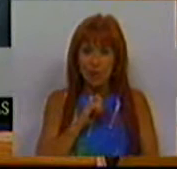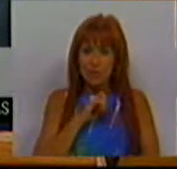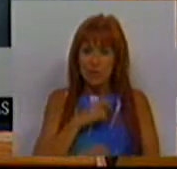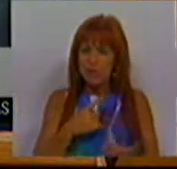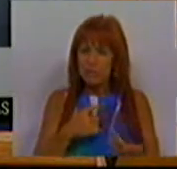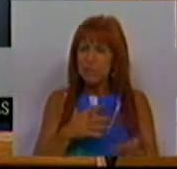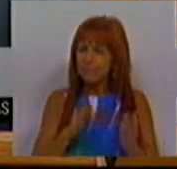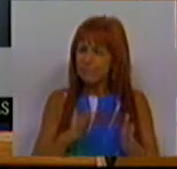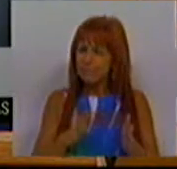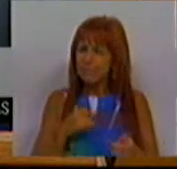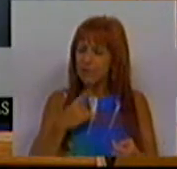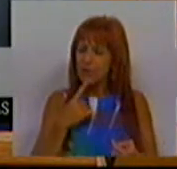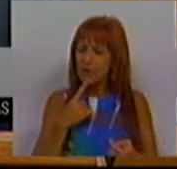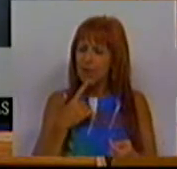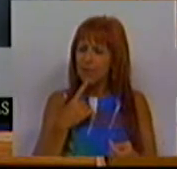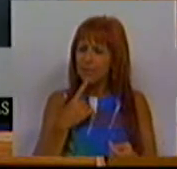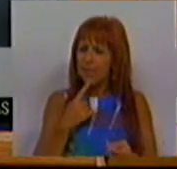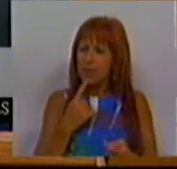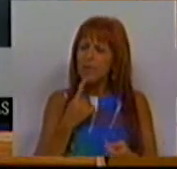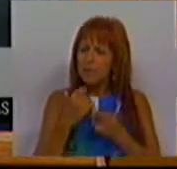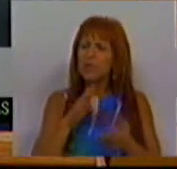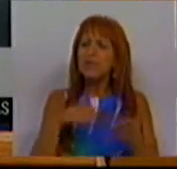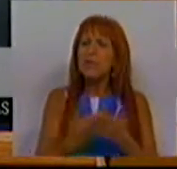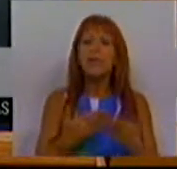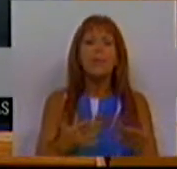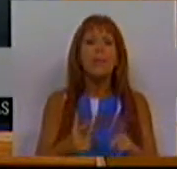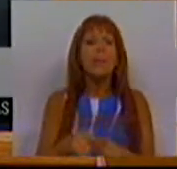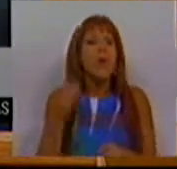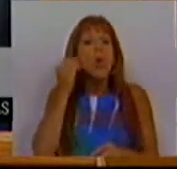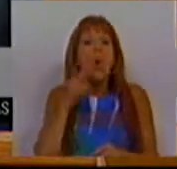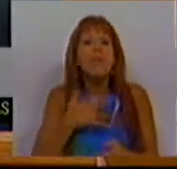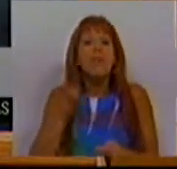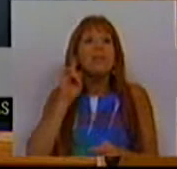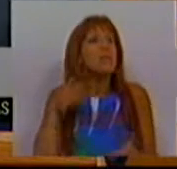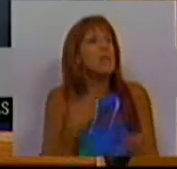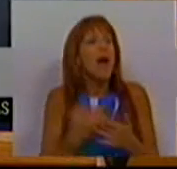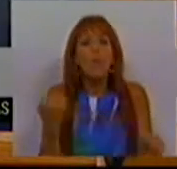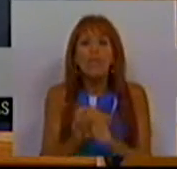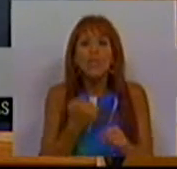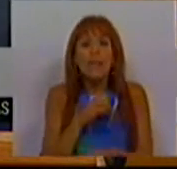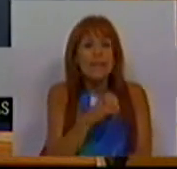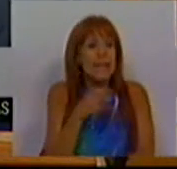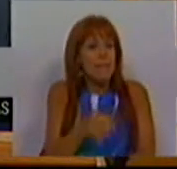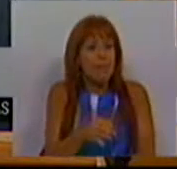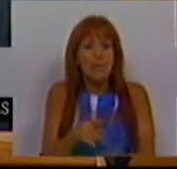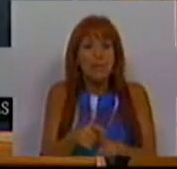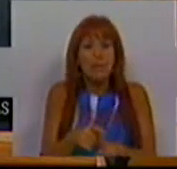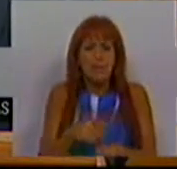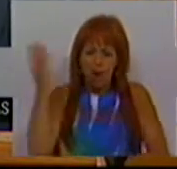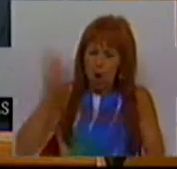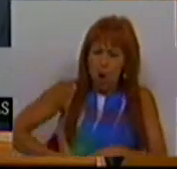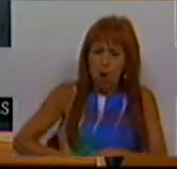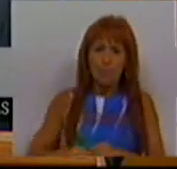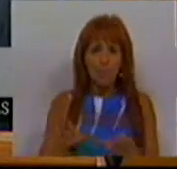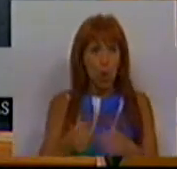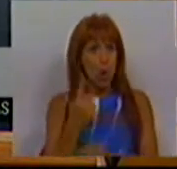de colocar aqui algumas interrogações. Como se pode querer valorizar o funcionamento do CCP amputando-o